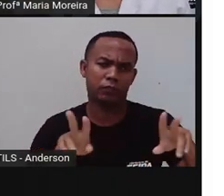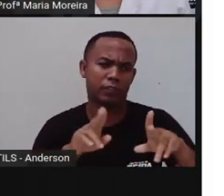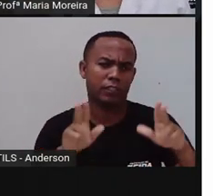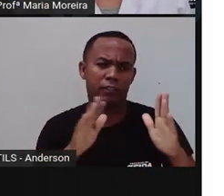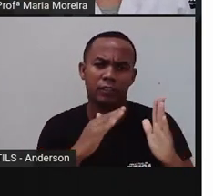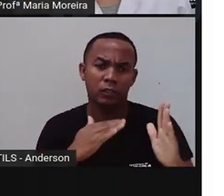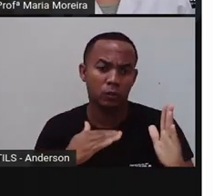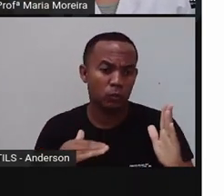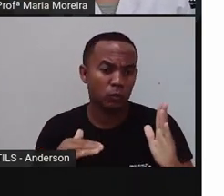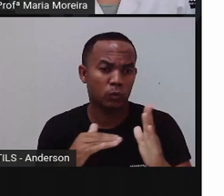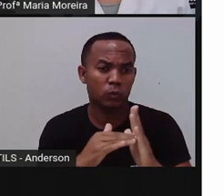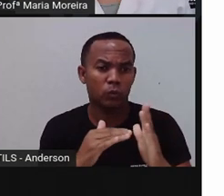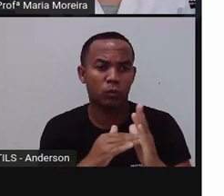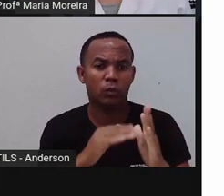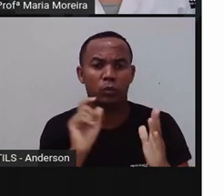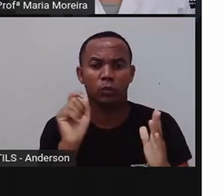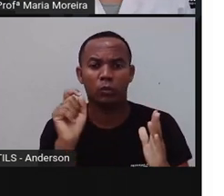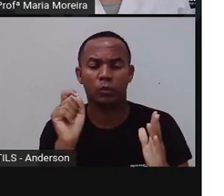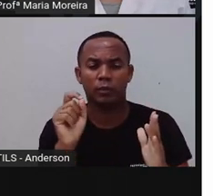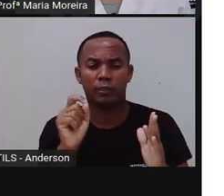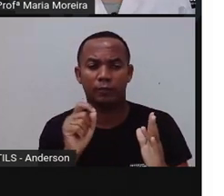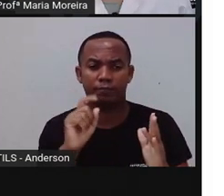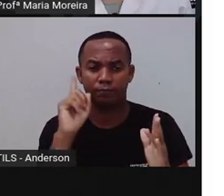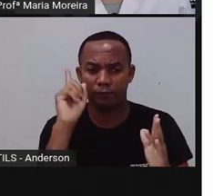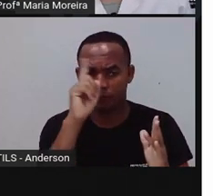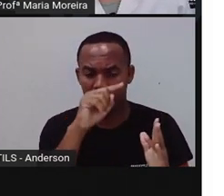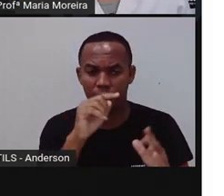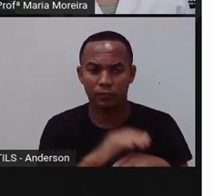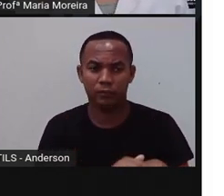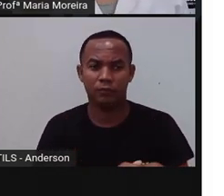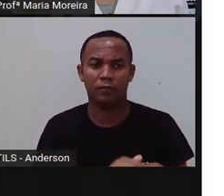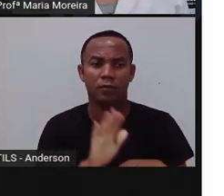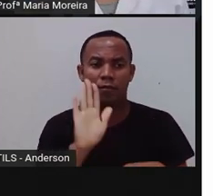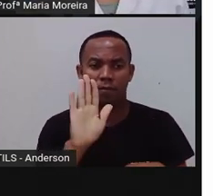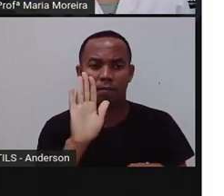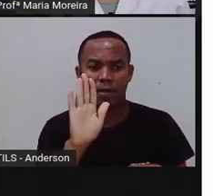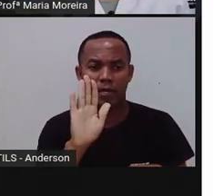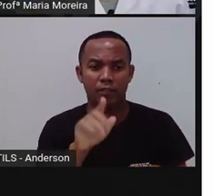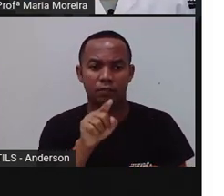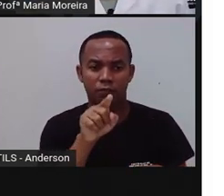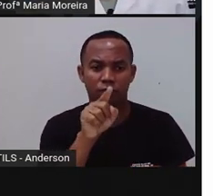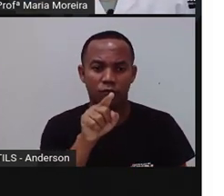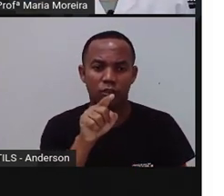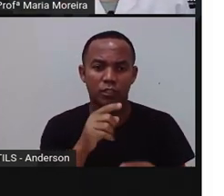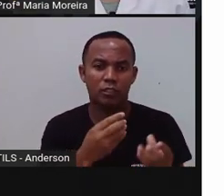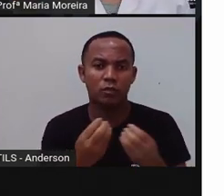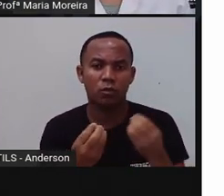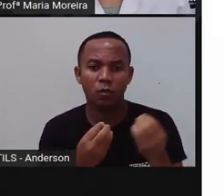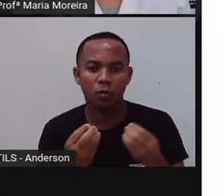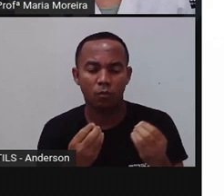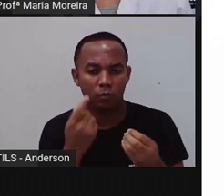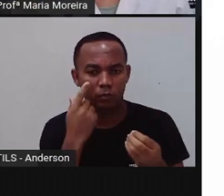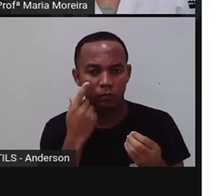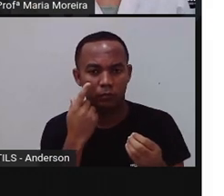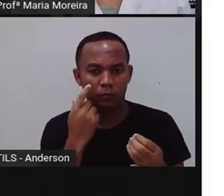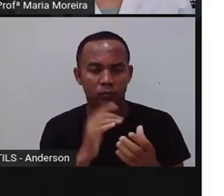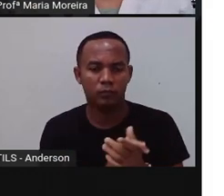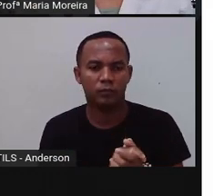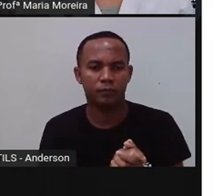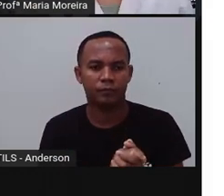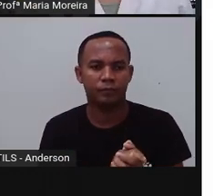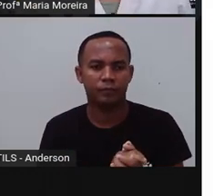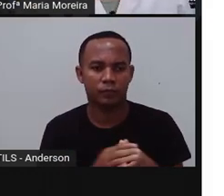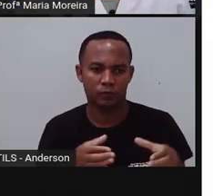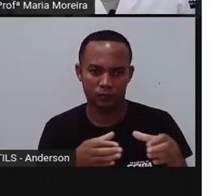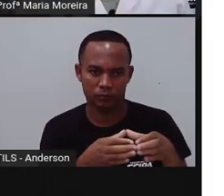aí, na verdade, né? Acaba por ser um desafio. Mas que vocês vão tirar de letra, não é isso? Já estão tirando aí de letra. Já estão no terceiro